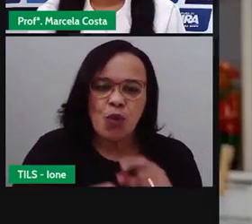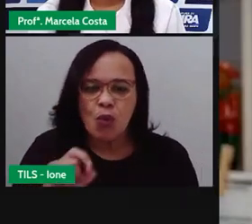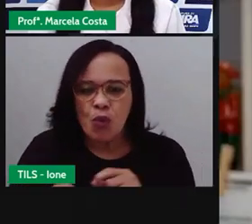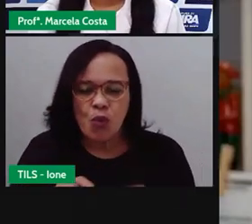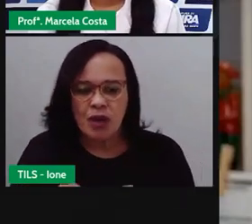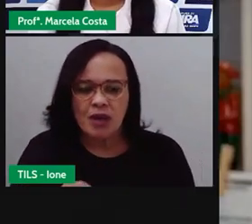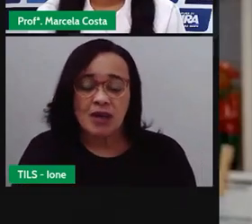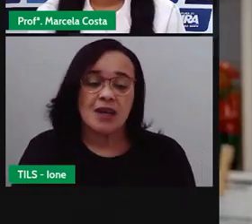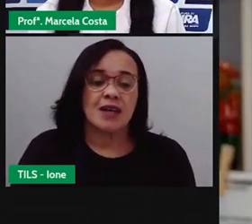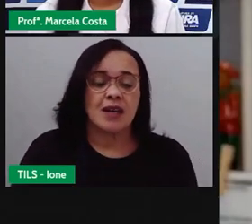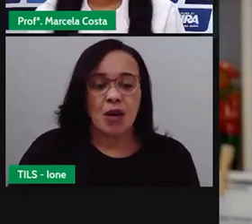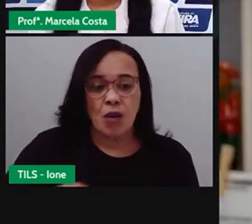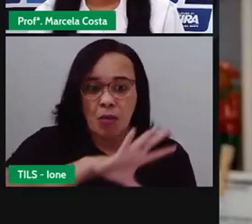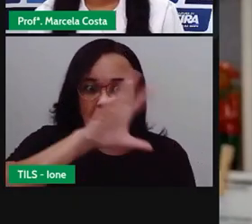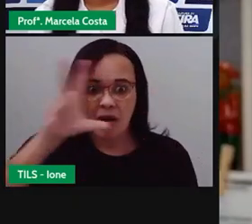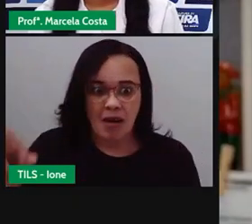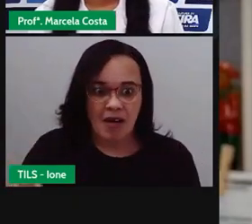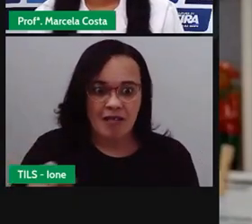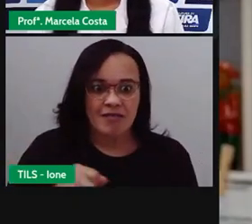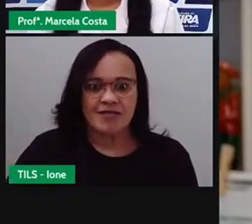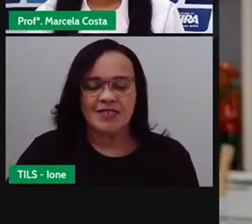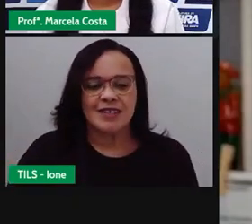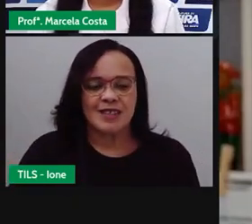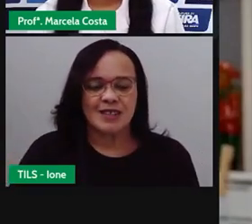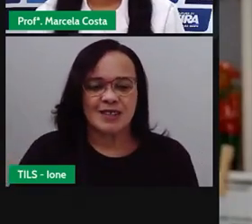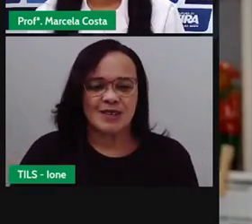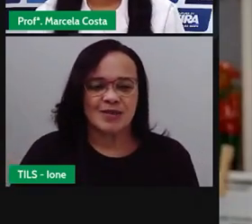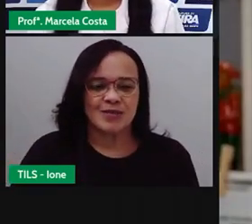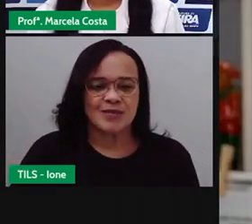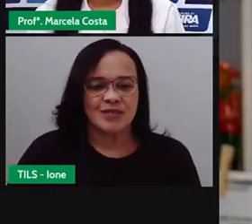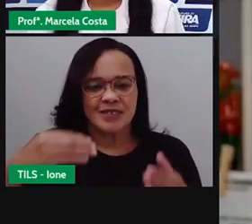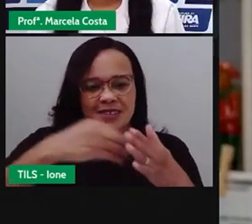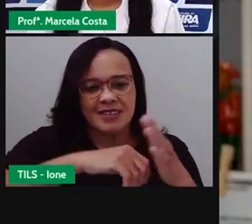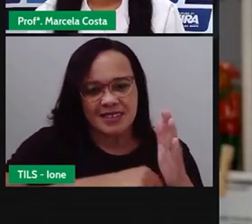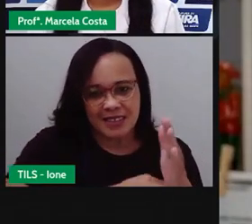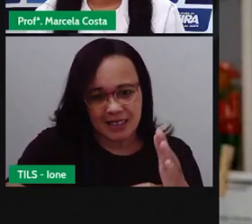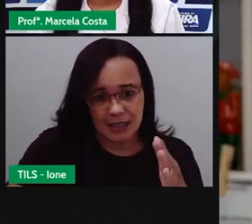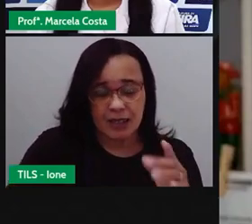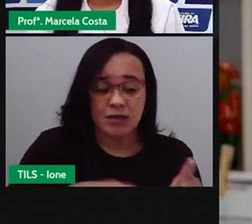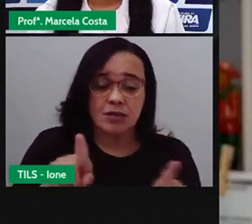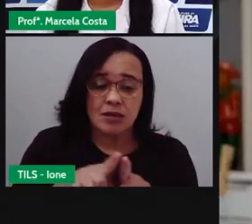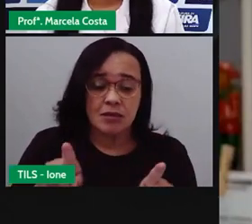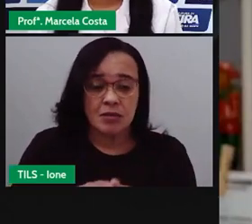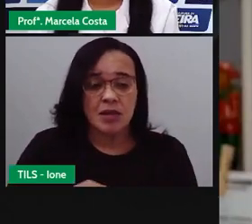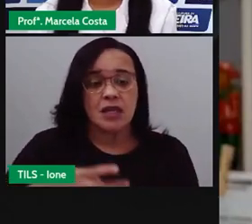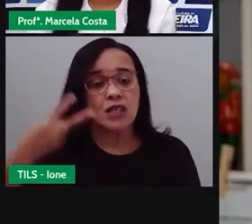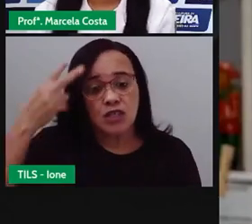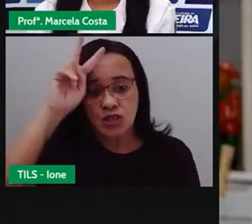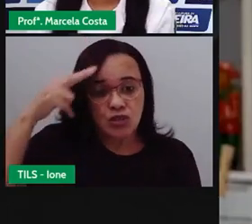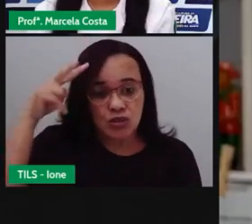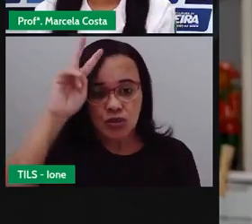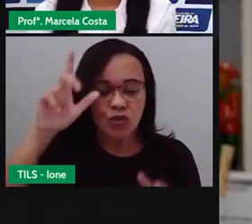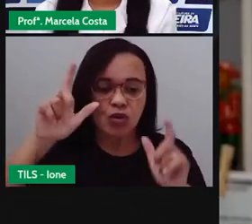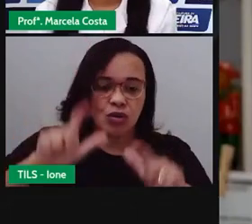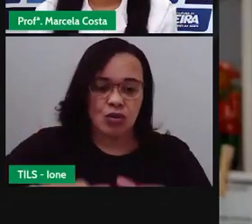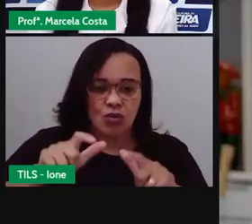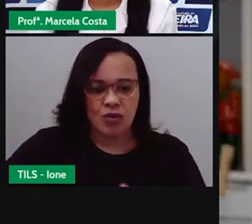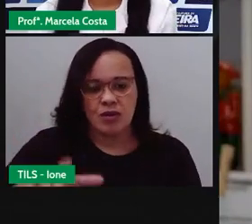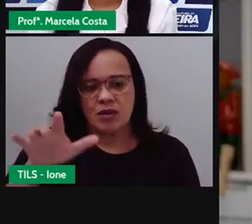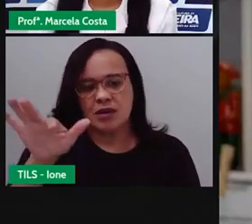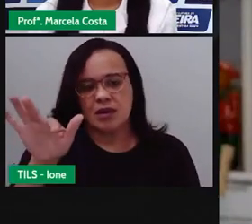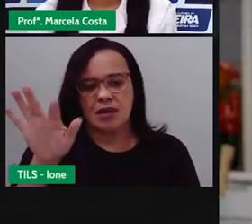misterioso, Juvenal e Mariquinha, e as histórias de Trancoso. Esse é o Cordel,